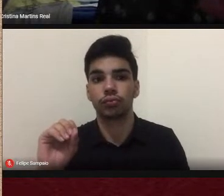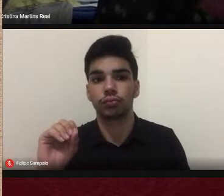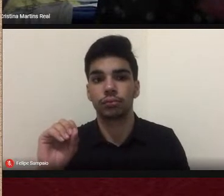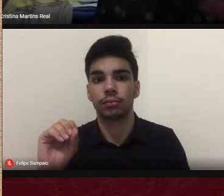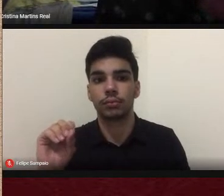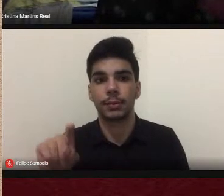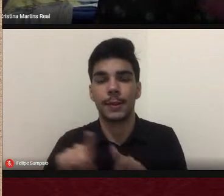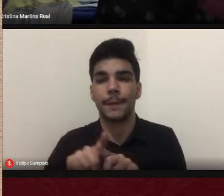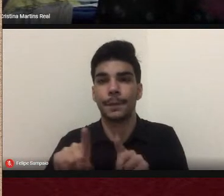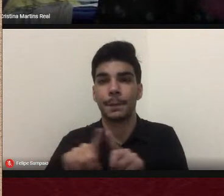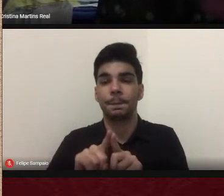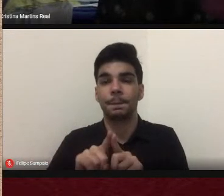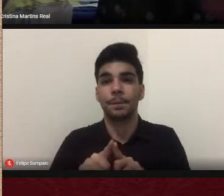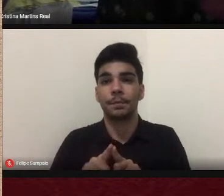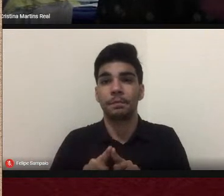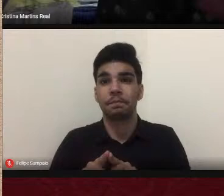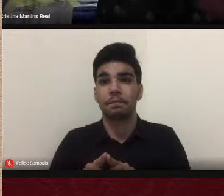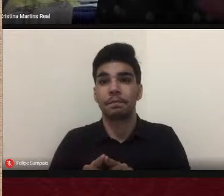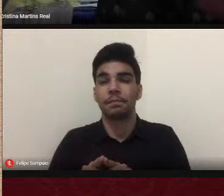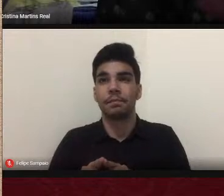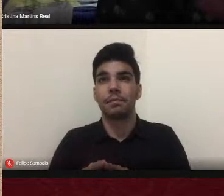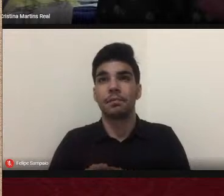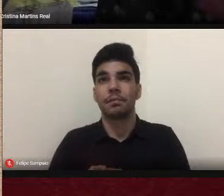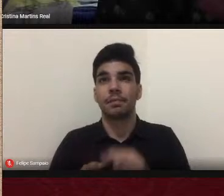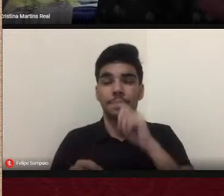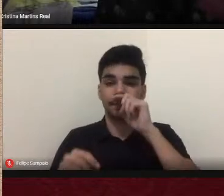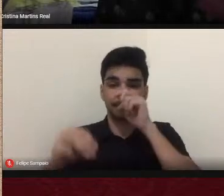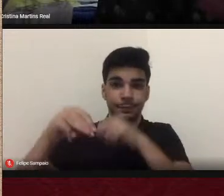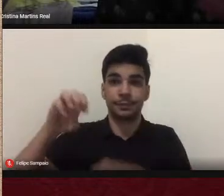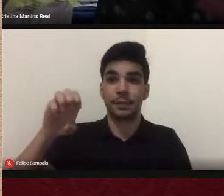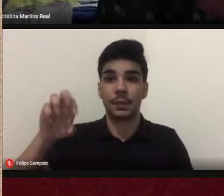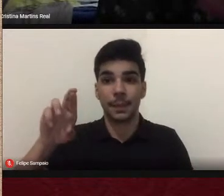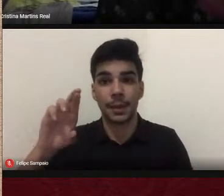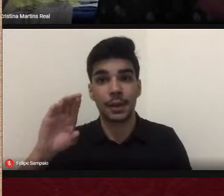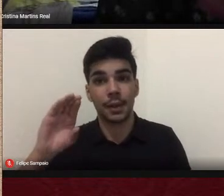Mercosul, no período de 2016,